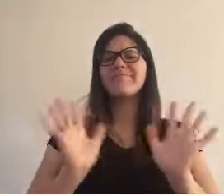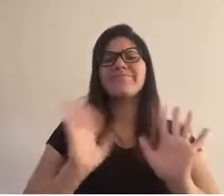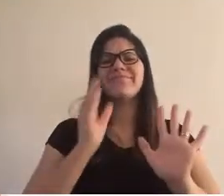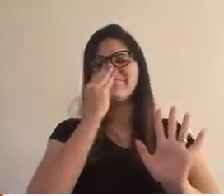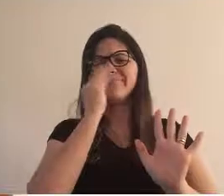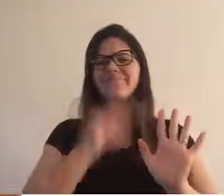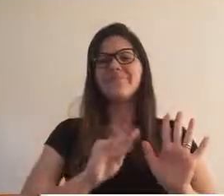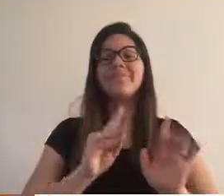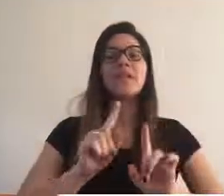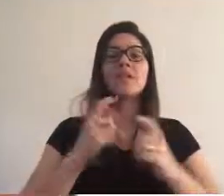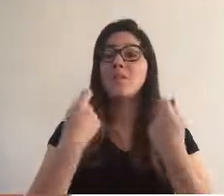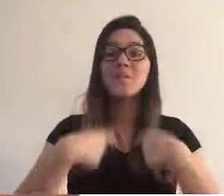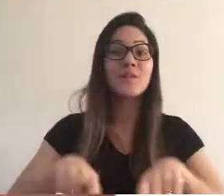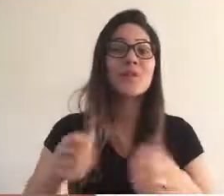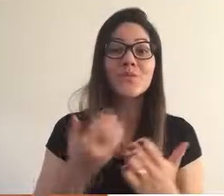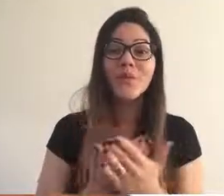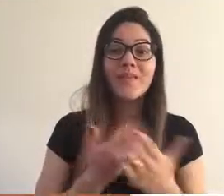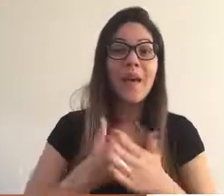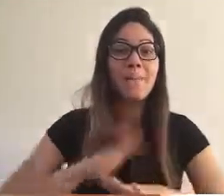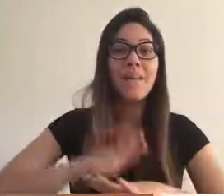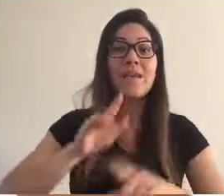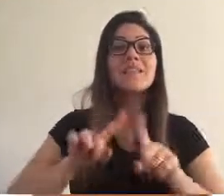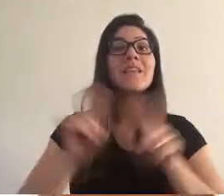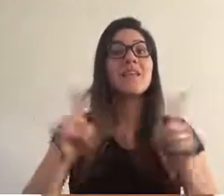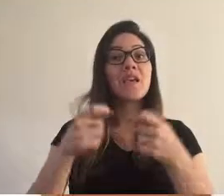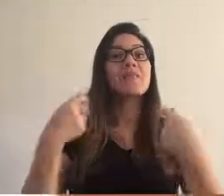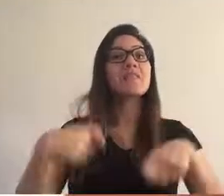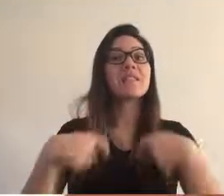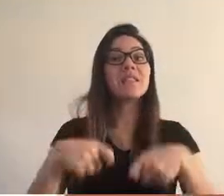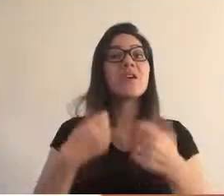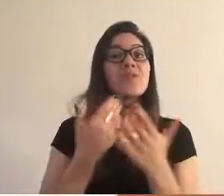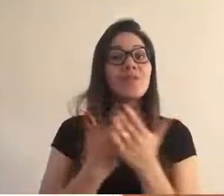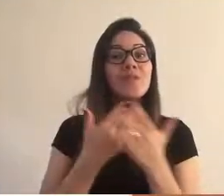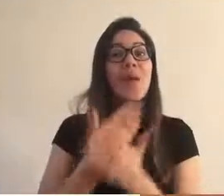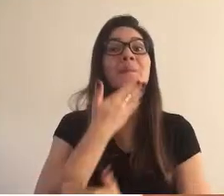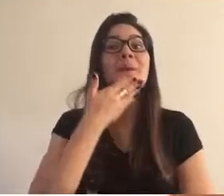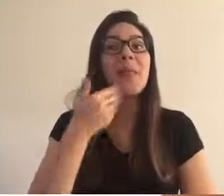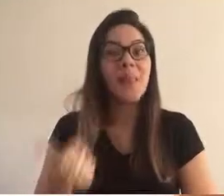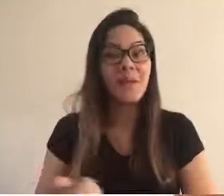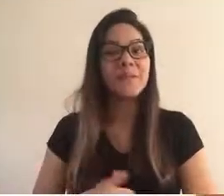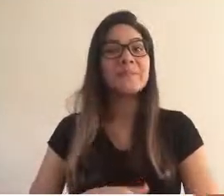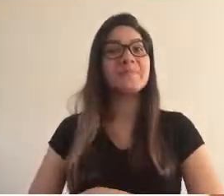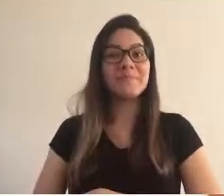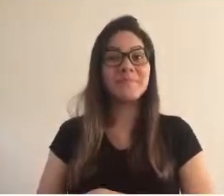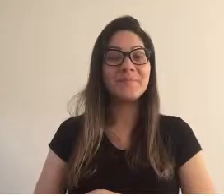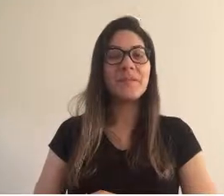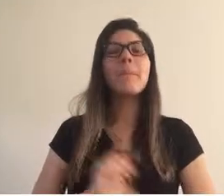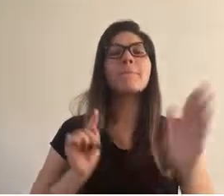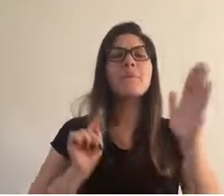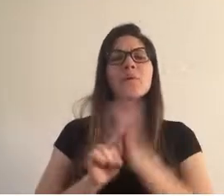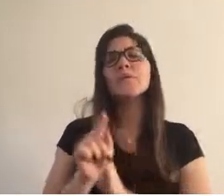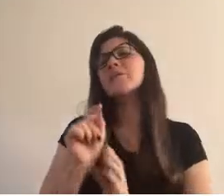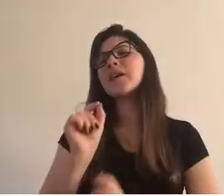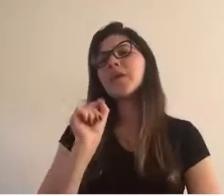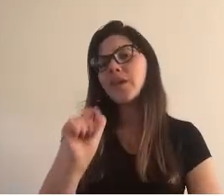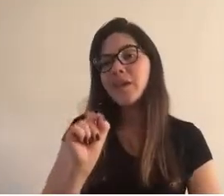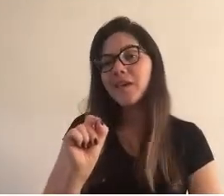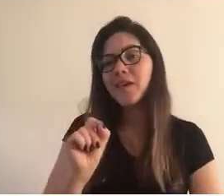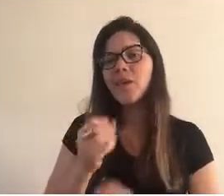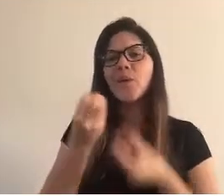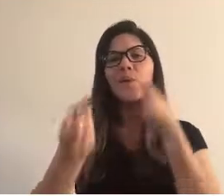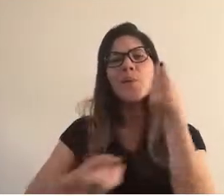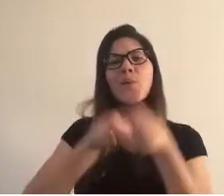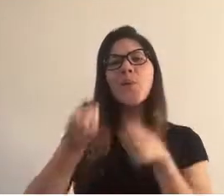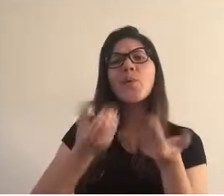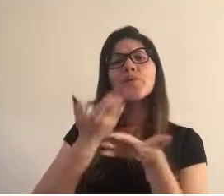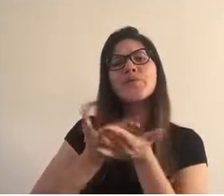O grande conselho é, não estude mais, mas sim, estude melhor. A pergunta que muitos se fazem então é,